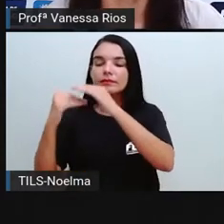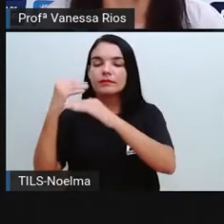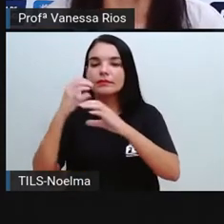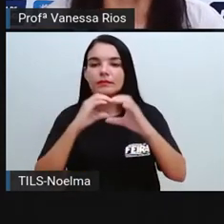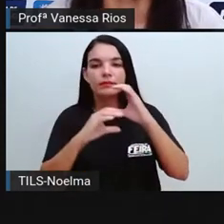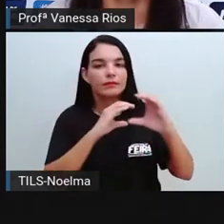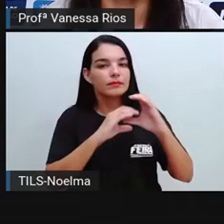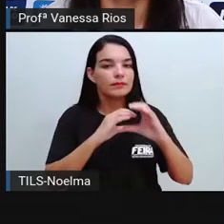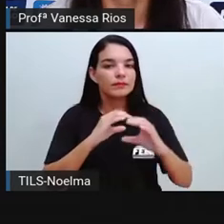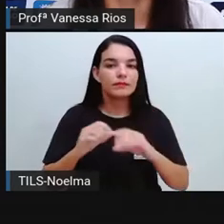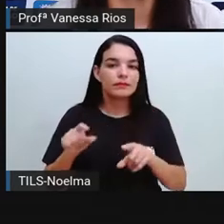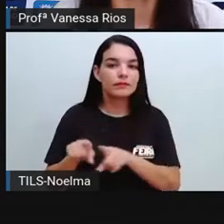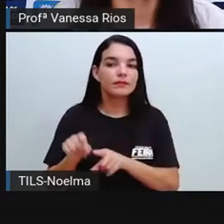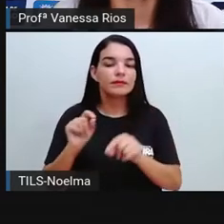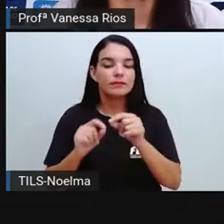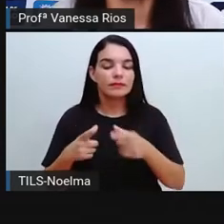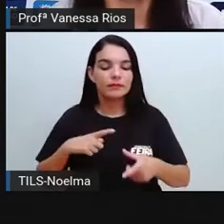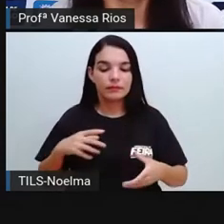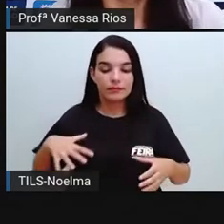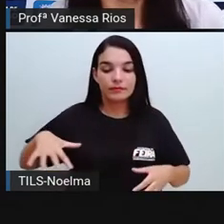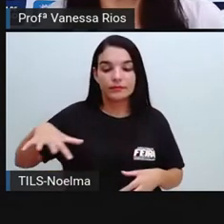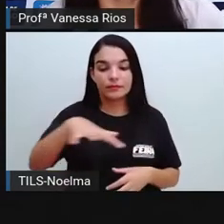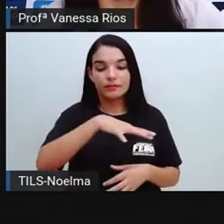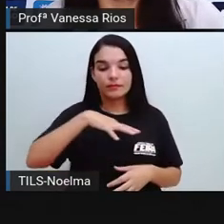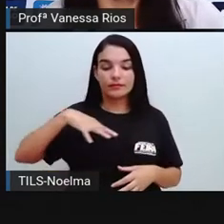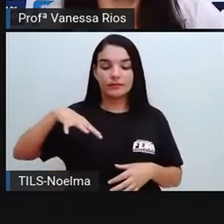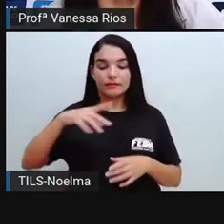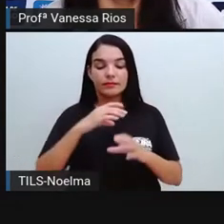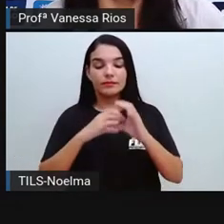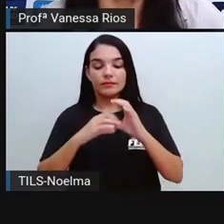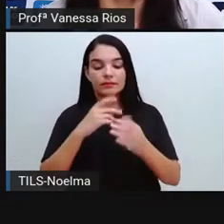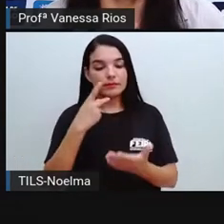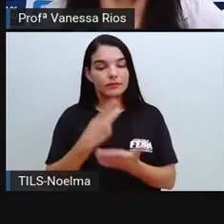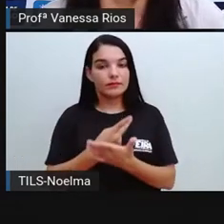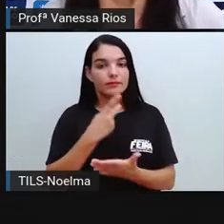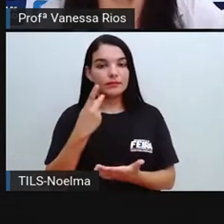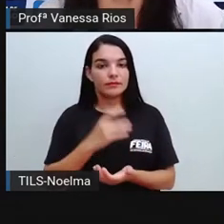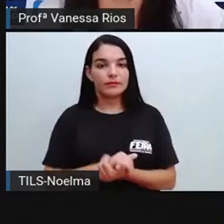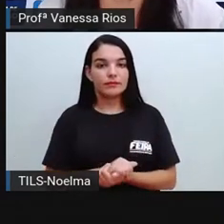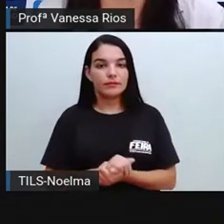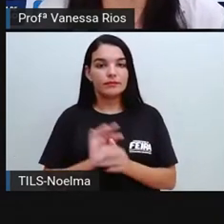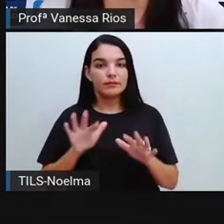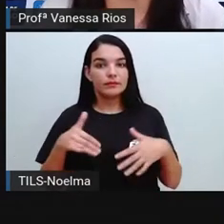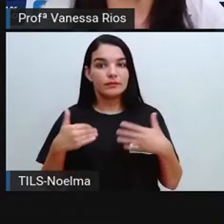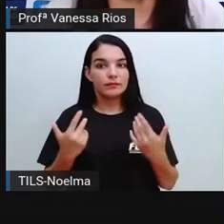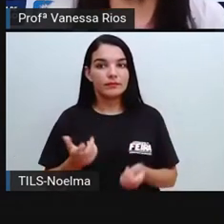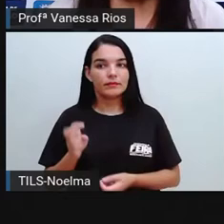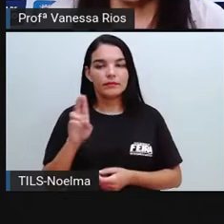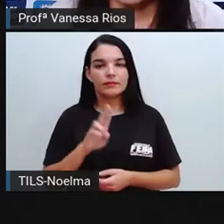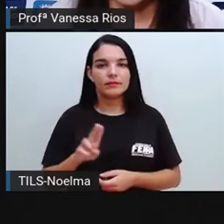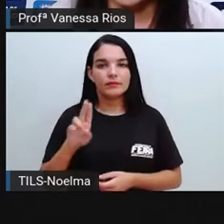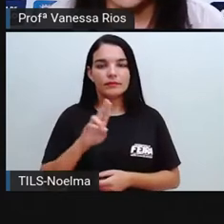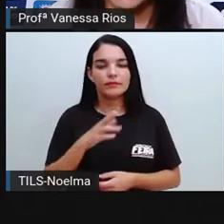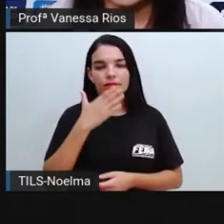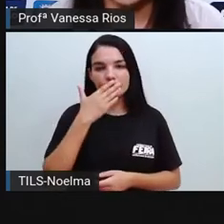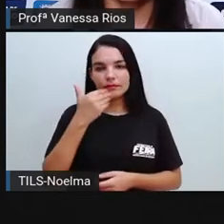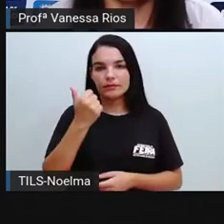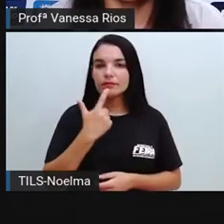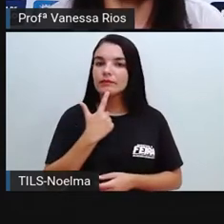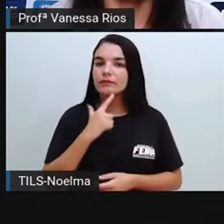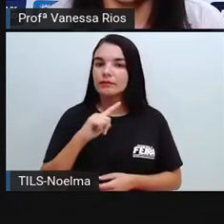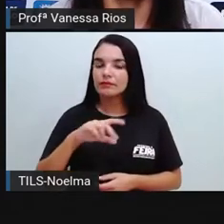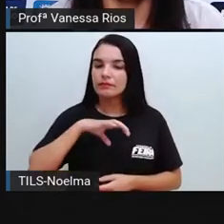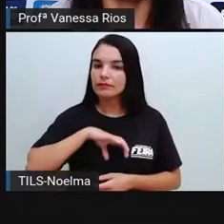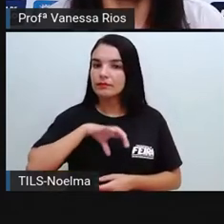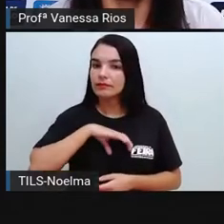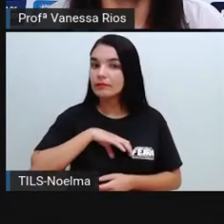ao meio em que a comunicação está acontecendo. Então, utilizar melhor a língua portuguesa no